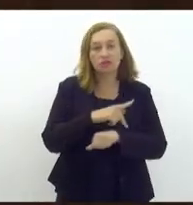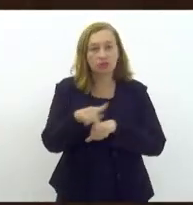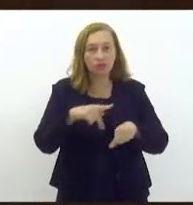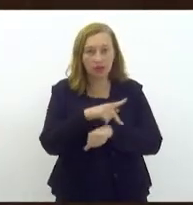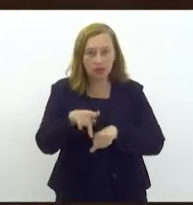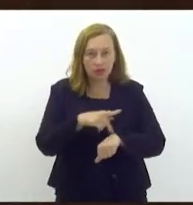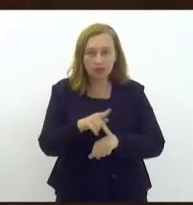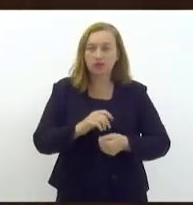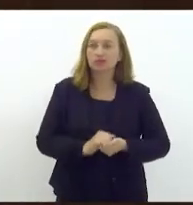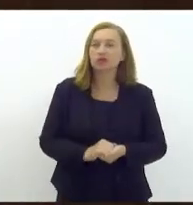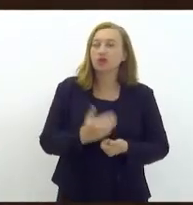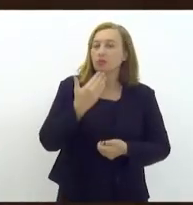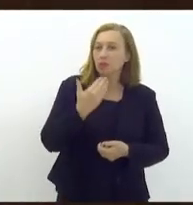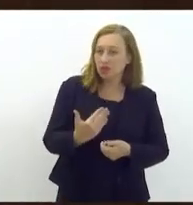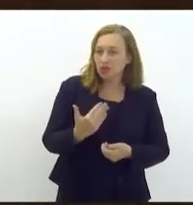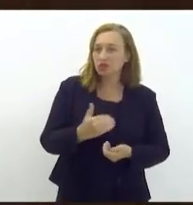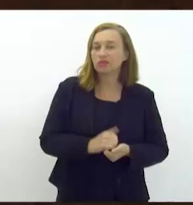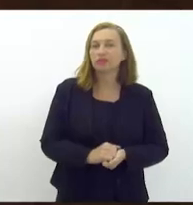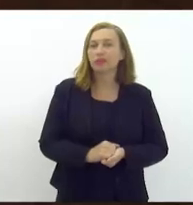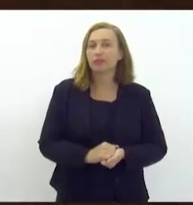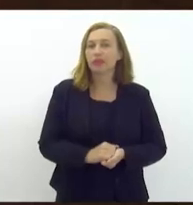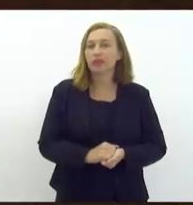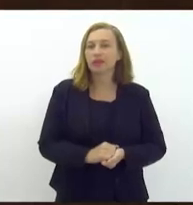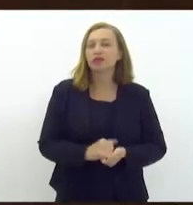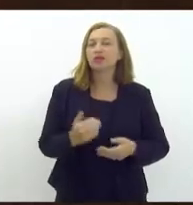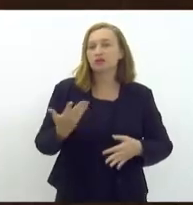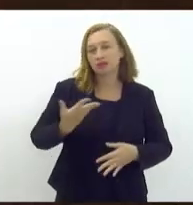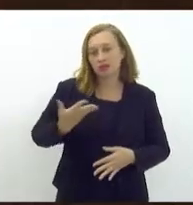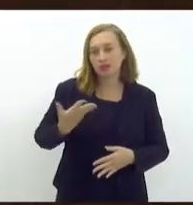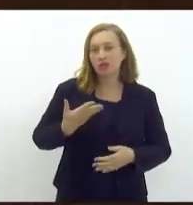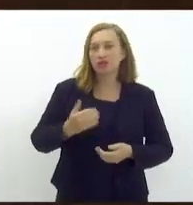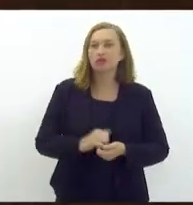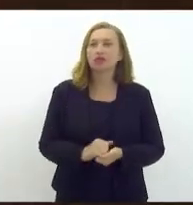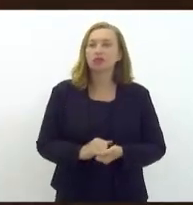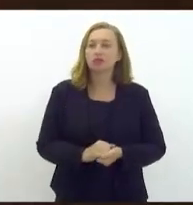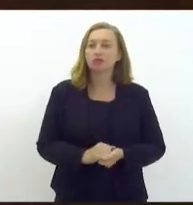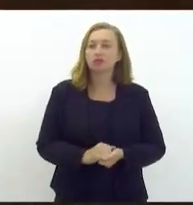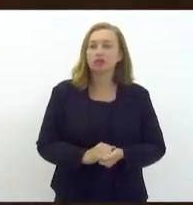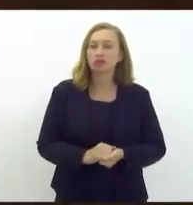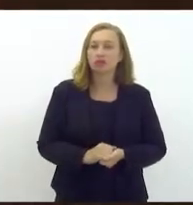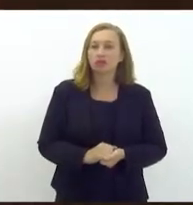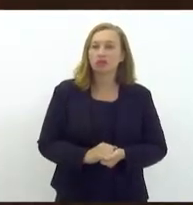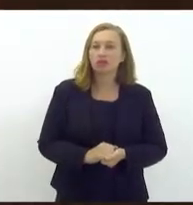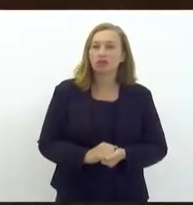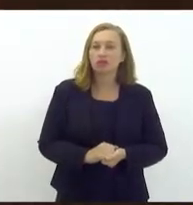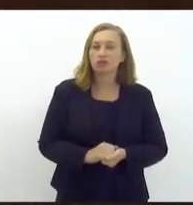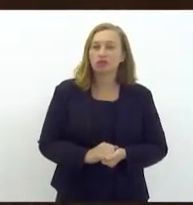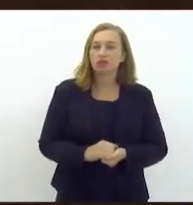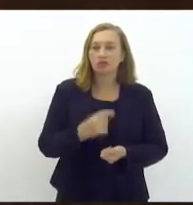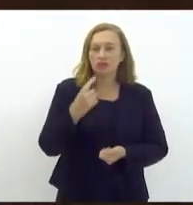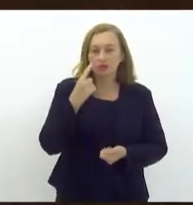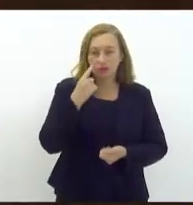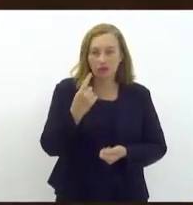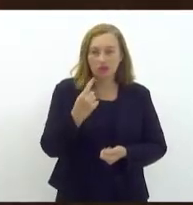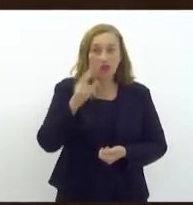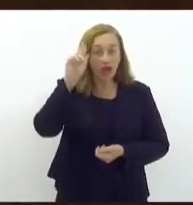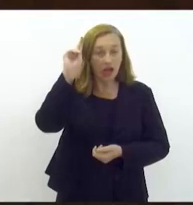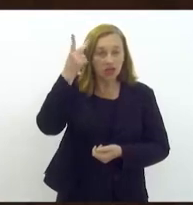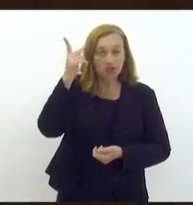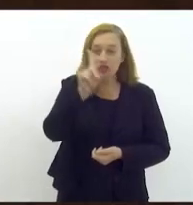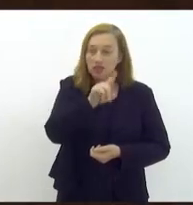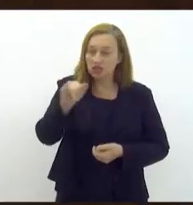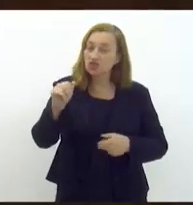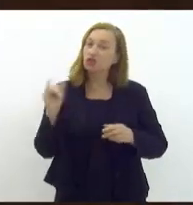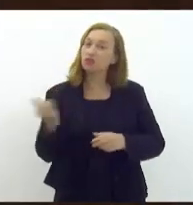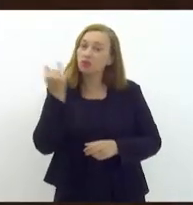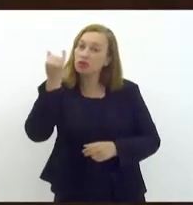e pedimos assim para que a AIS e os colegas considerem não só a luz da história que esse dia e, portanto,